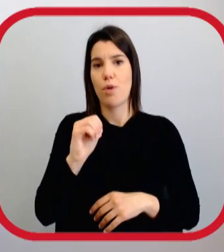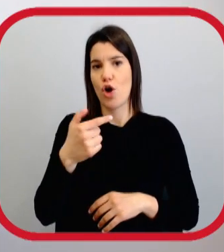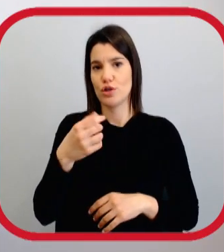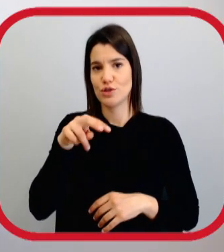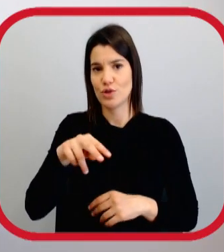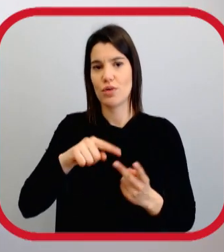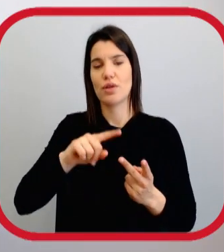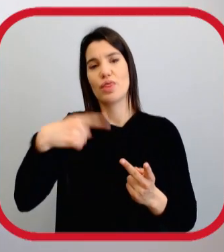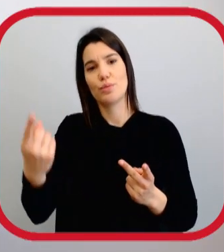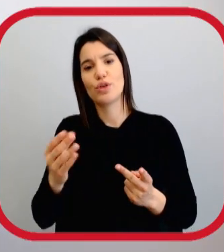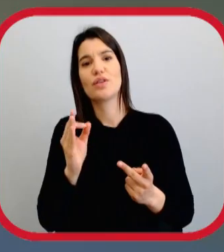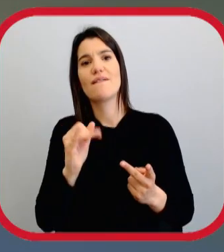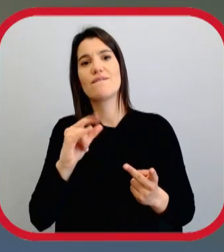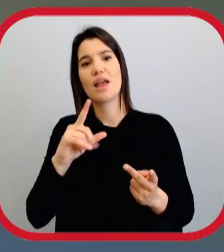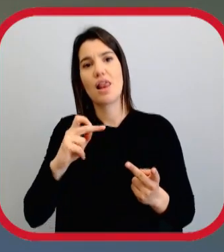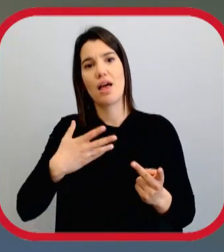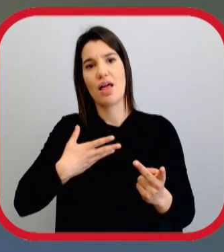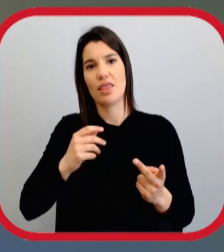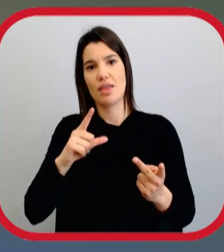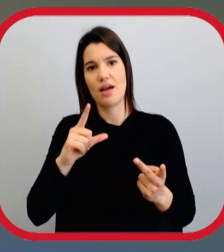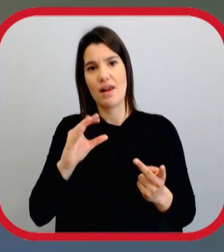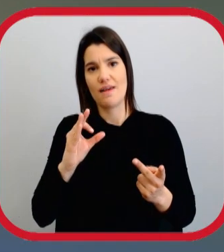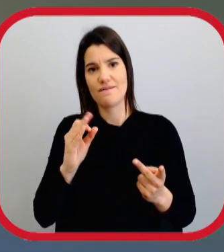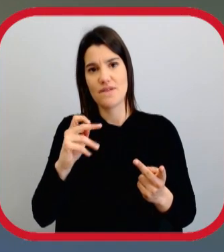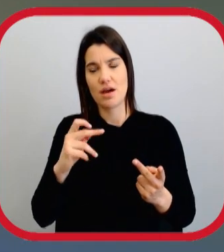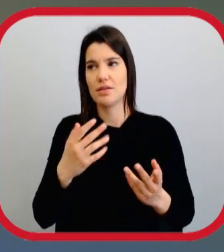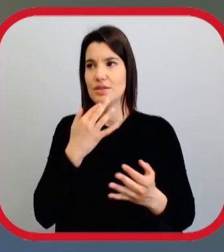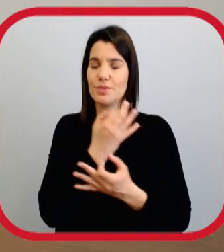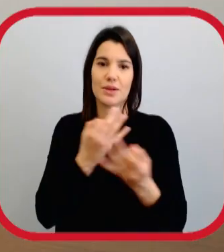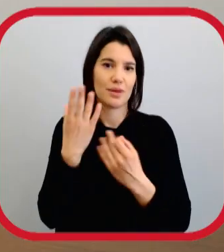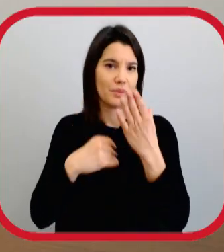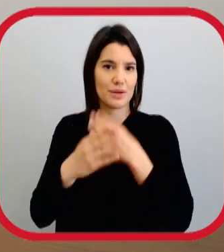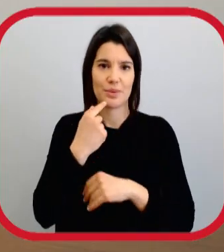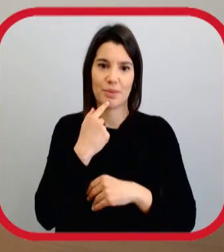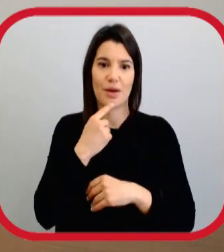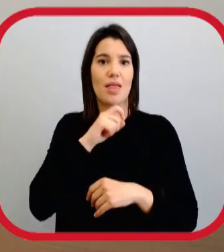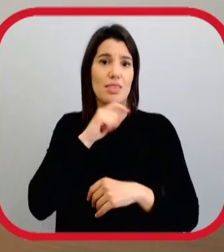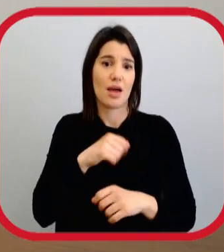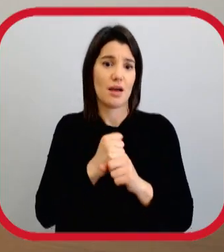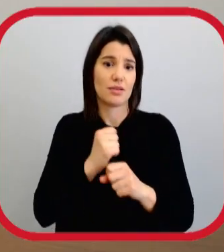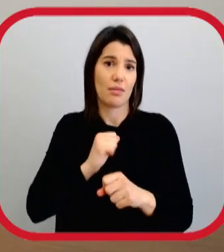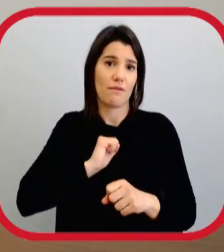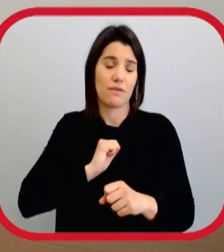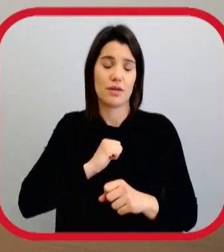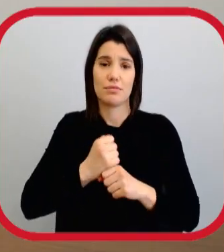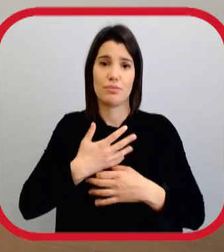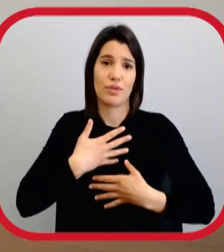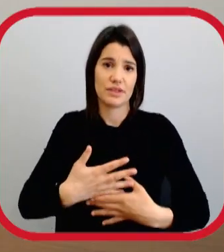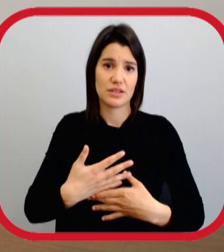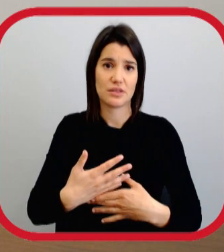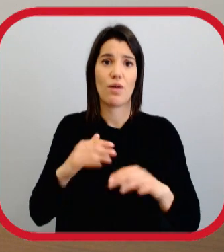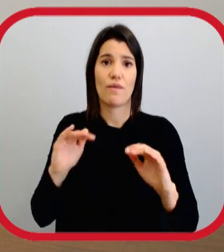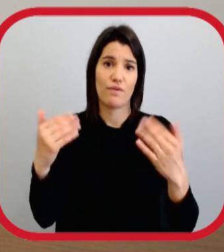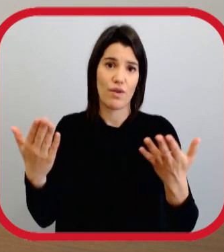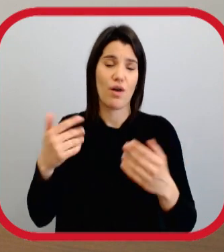tivemos em Boston e depois em Filadélfia, e, pessoalmente, posso ter uma aprendizagem incrível, que ainda hoje trago tanto para o mercado de trabalho, para aquilo que é a minha